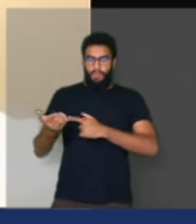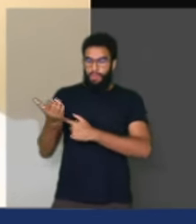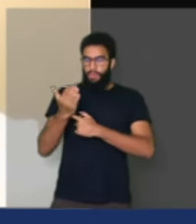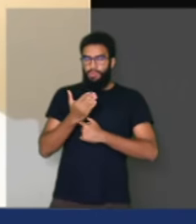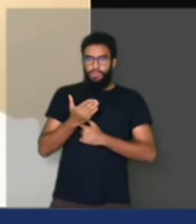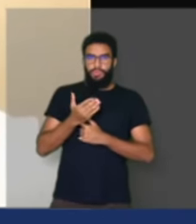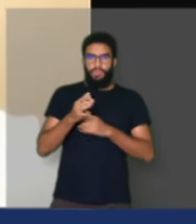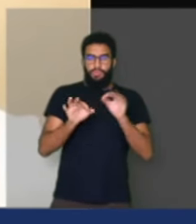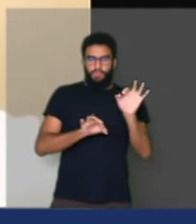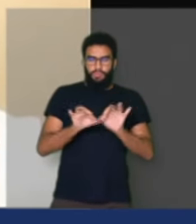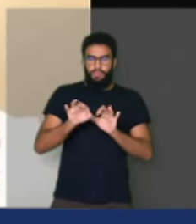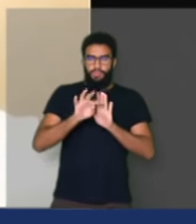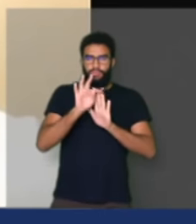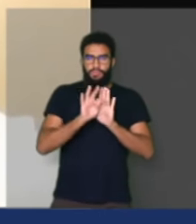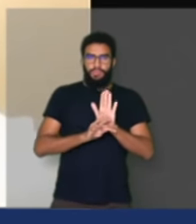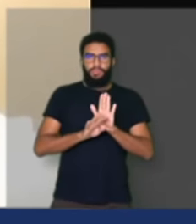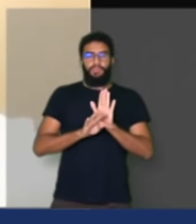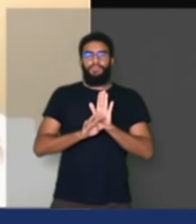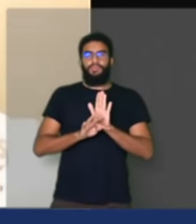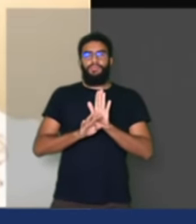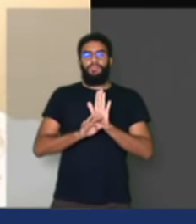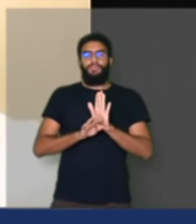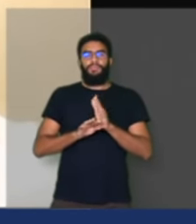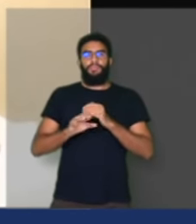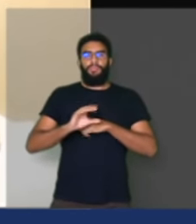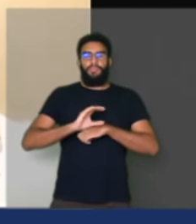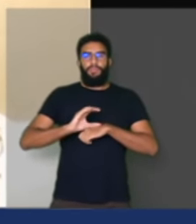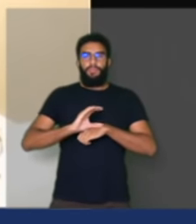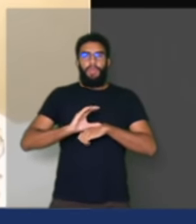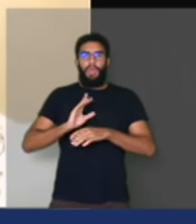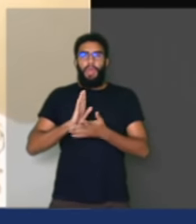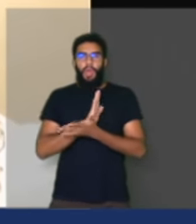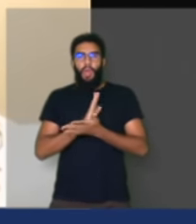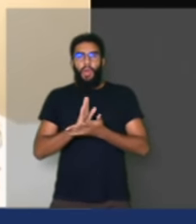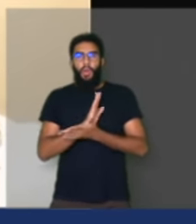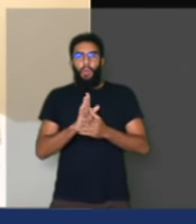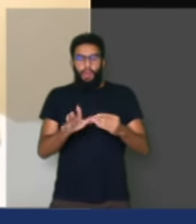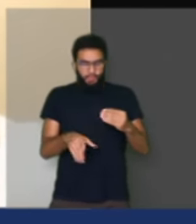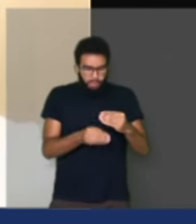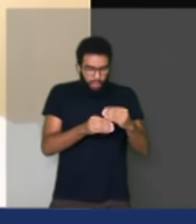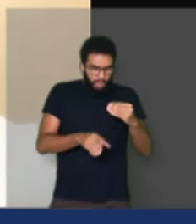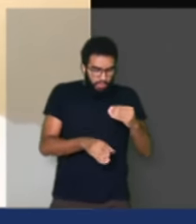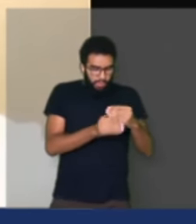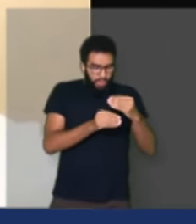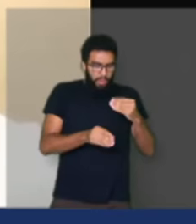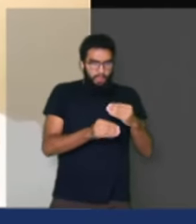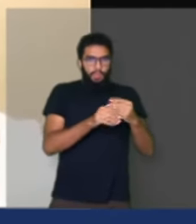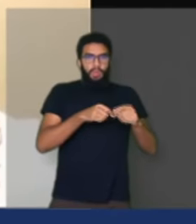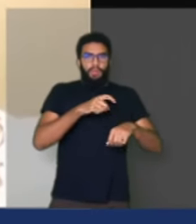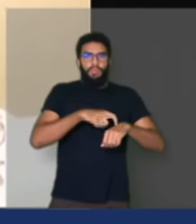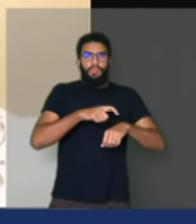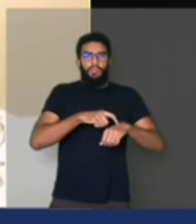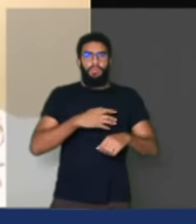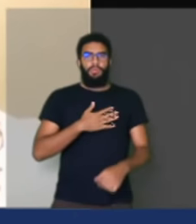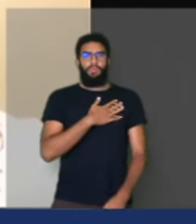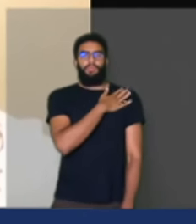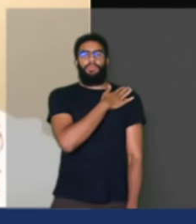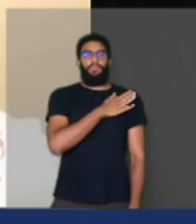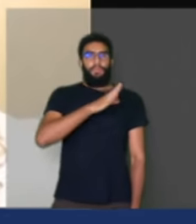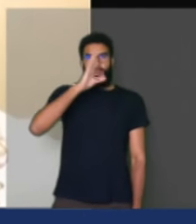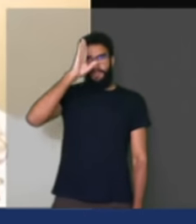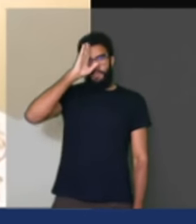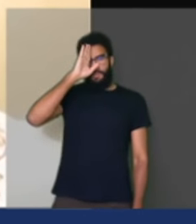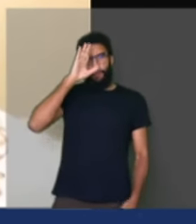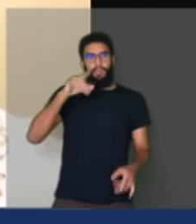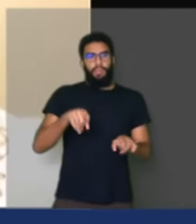constitucional, muitas demandas que foram reprimidas e acumuladas durante o período autoritário desse país e que acabaram